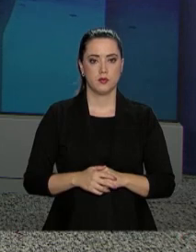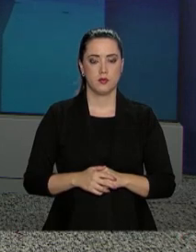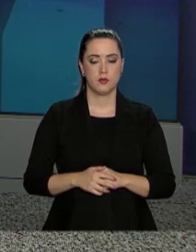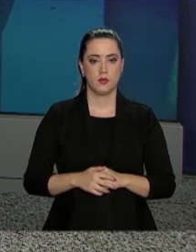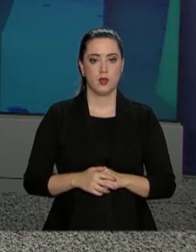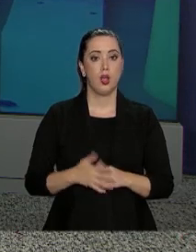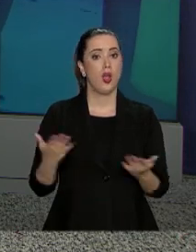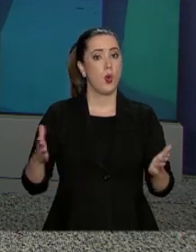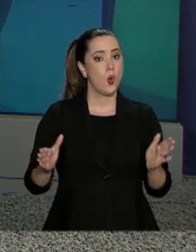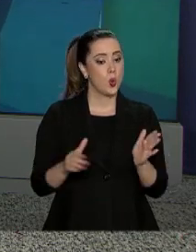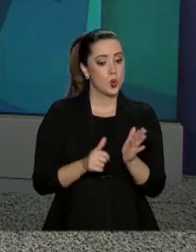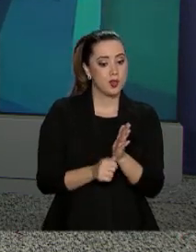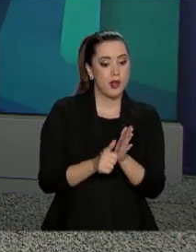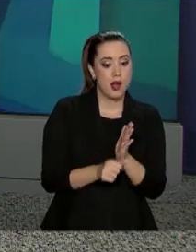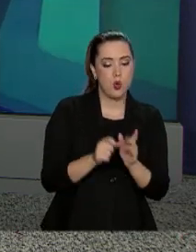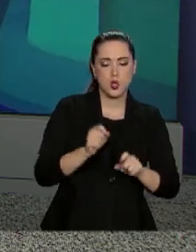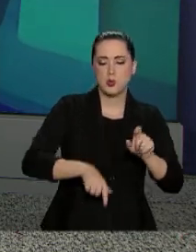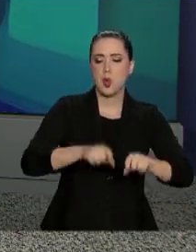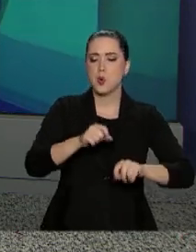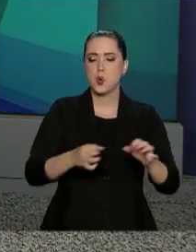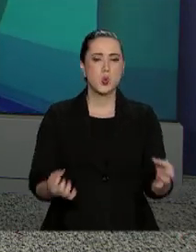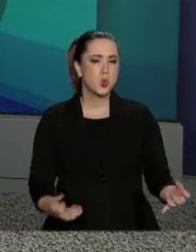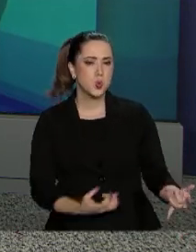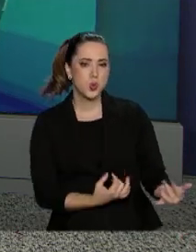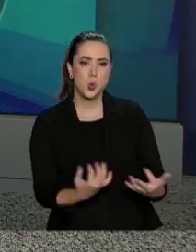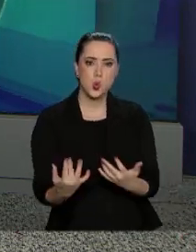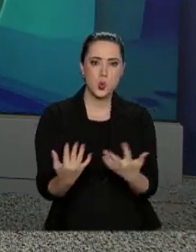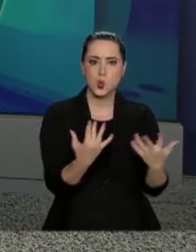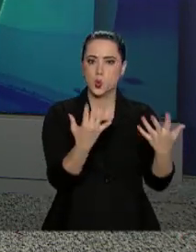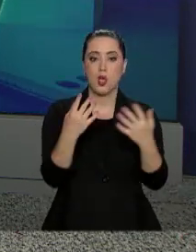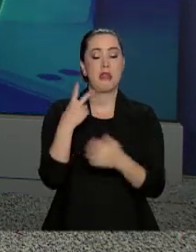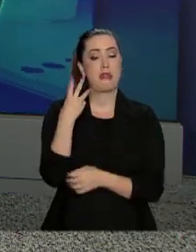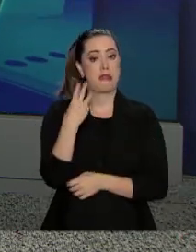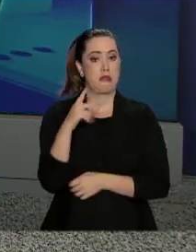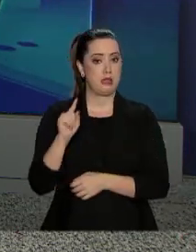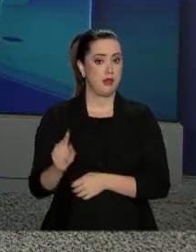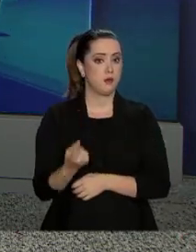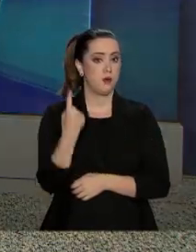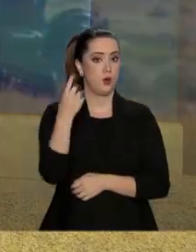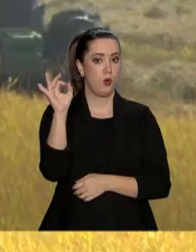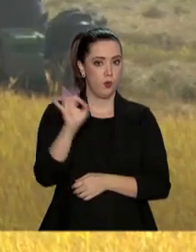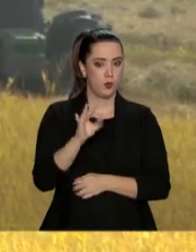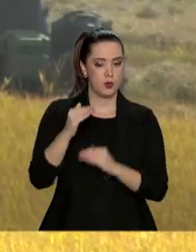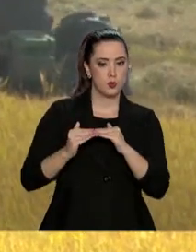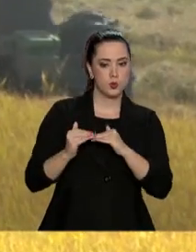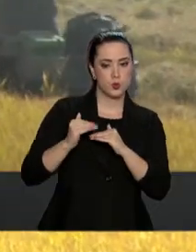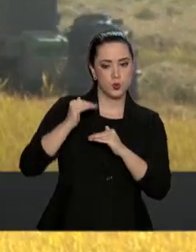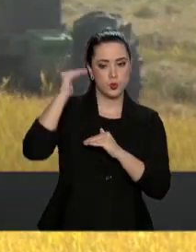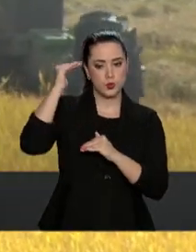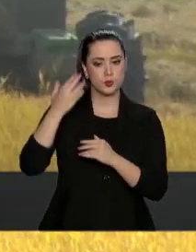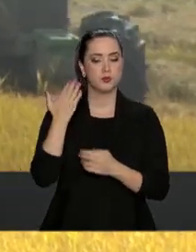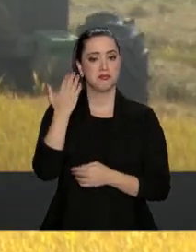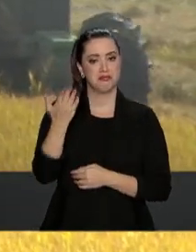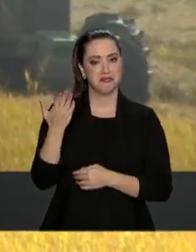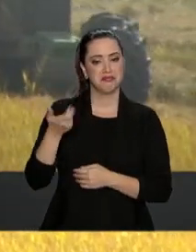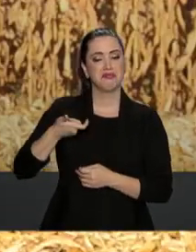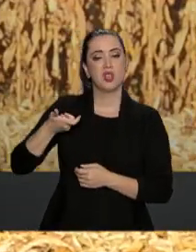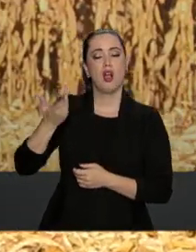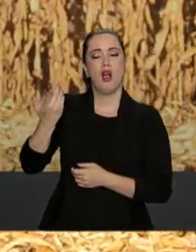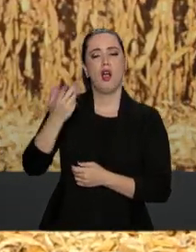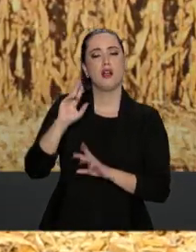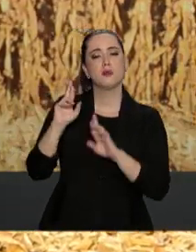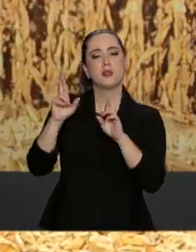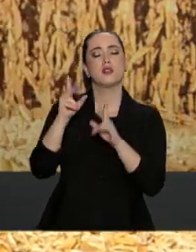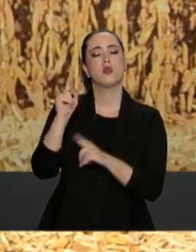de grãos neste ano deve ser 3,1% maior que a de 2018. A estimativa para a safra segundo o